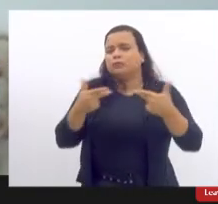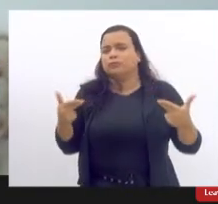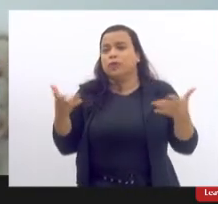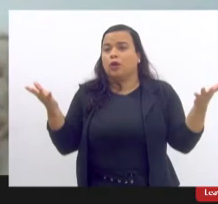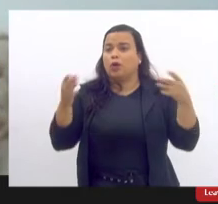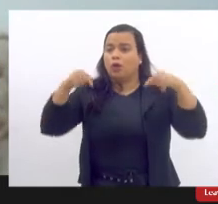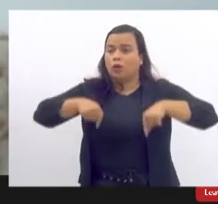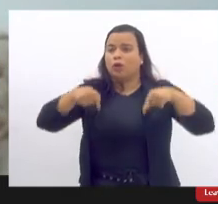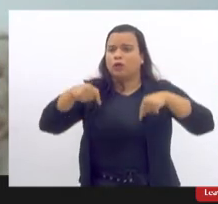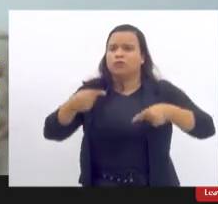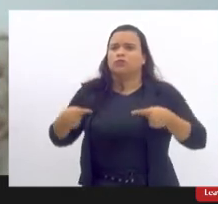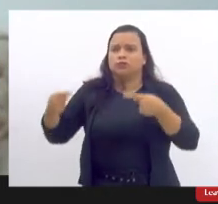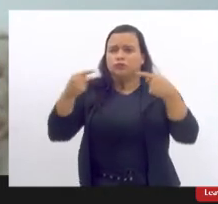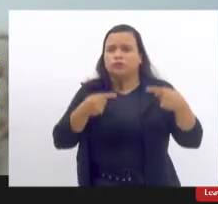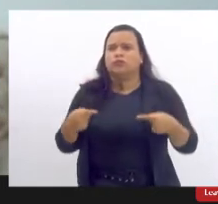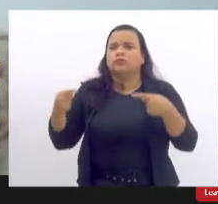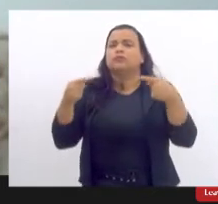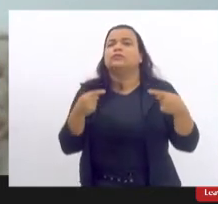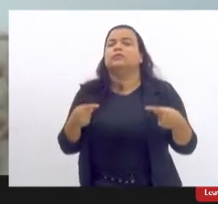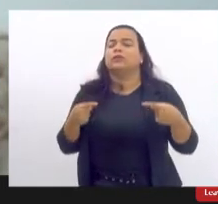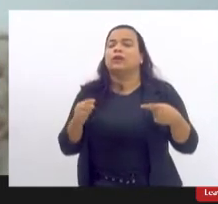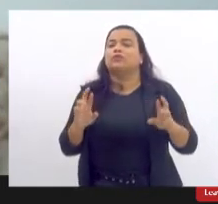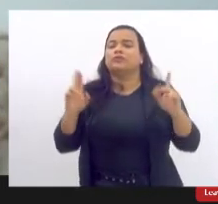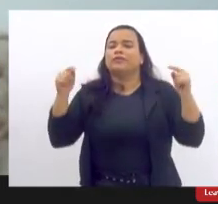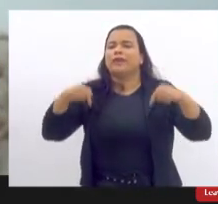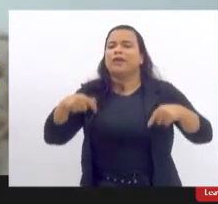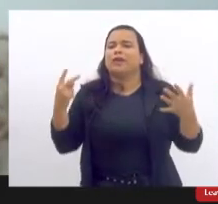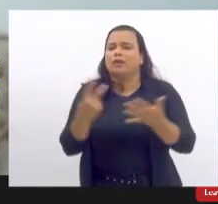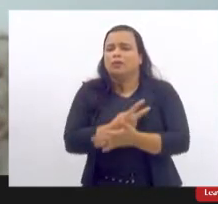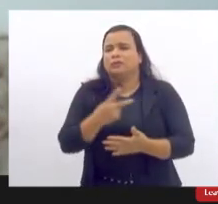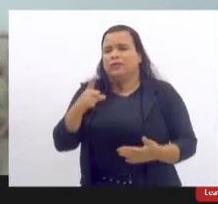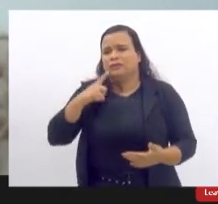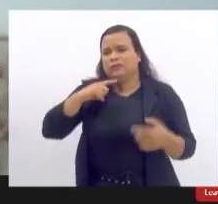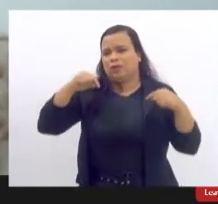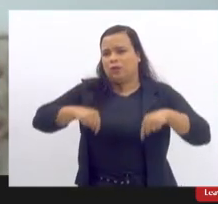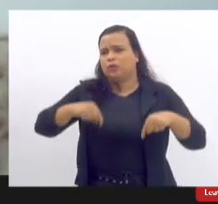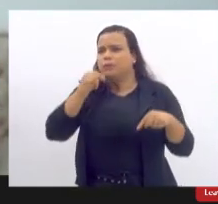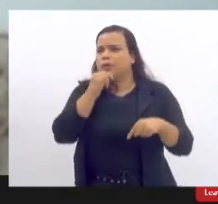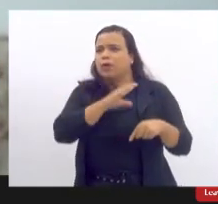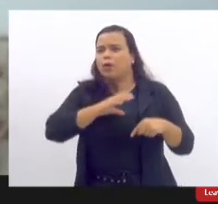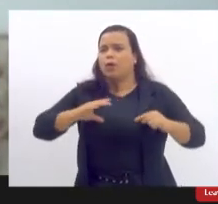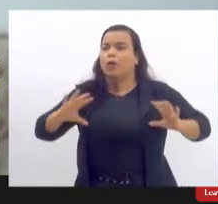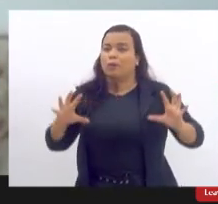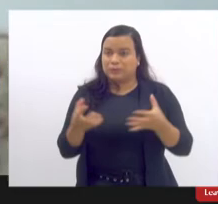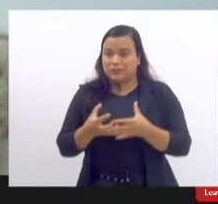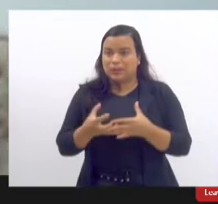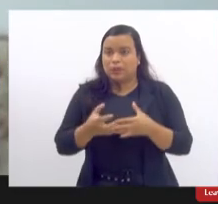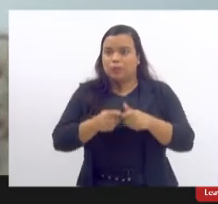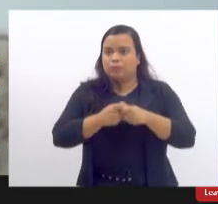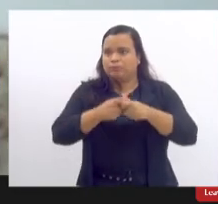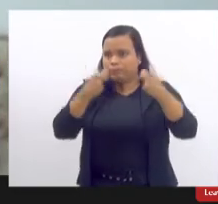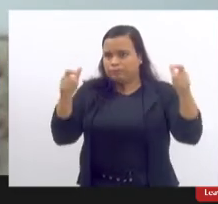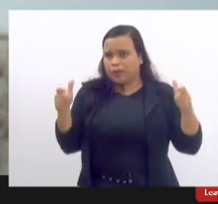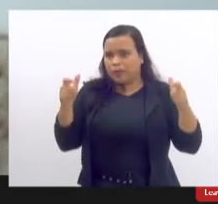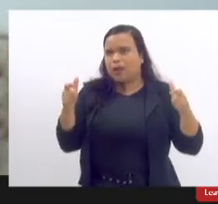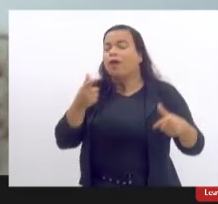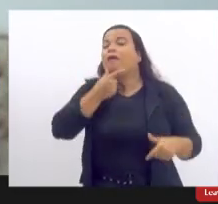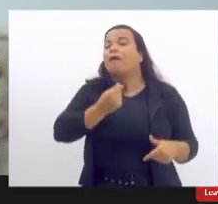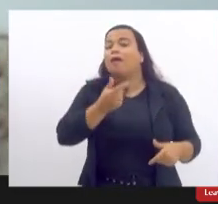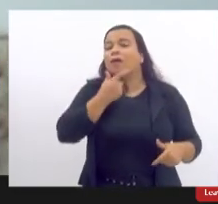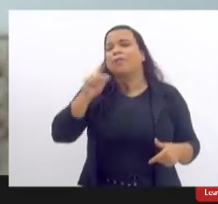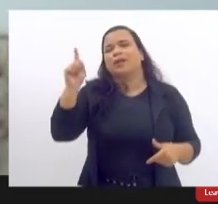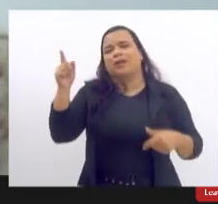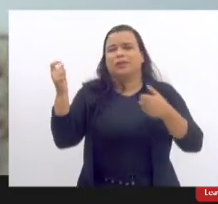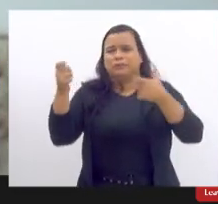ao contrário do que acontece hoje aqui uma comissão majoritariamente masculina dizendo